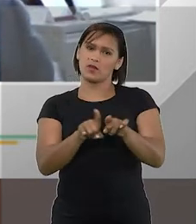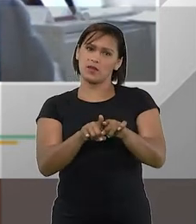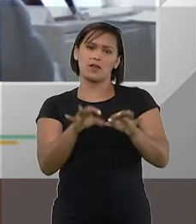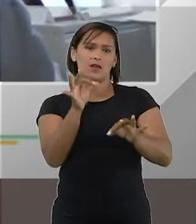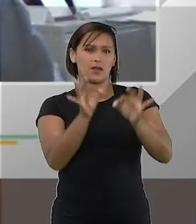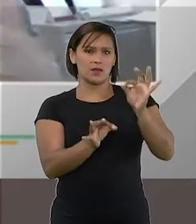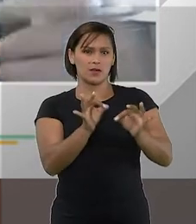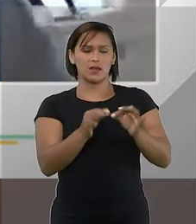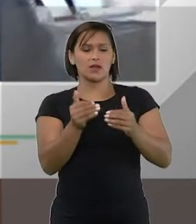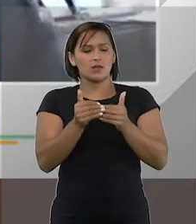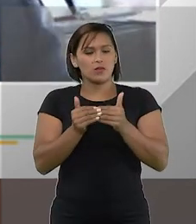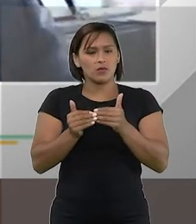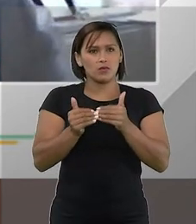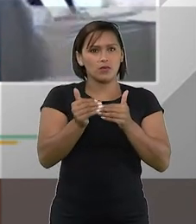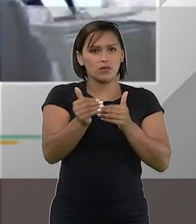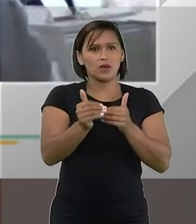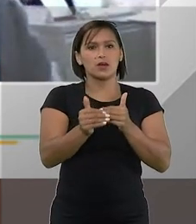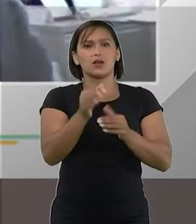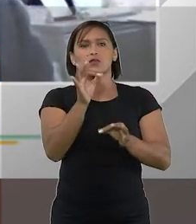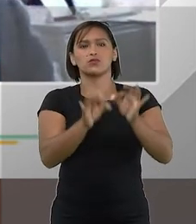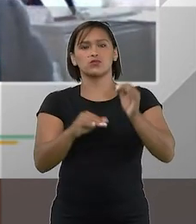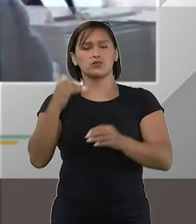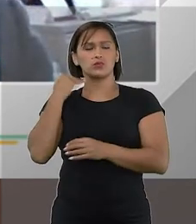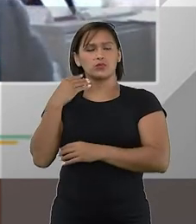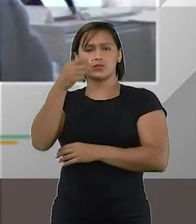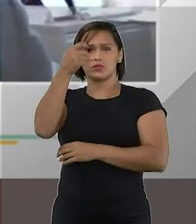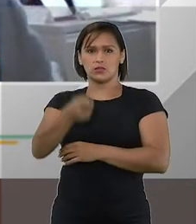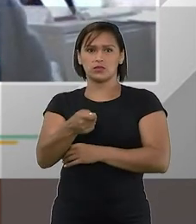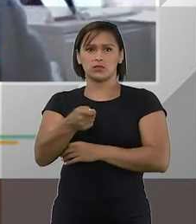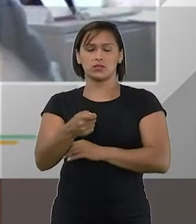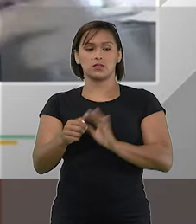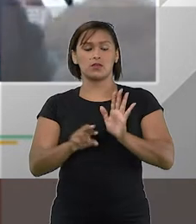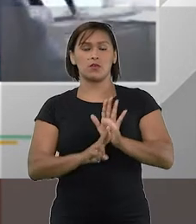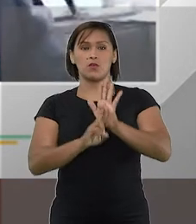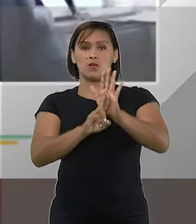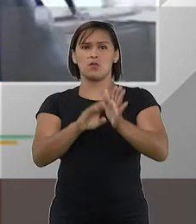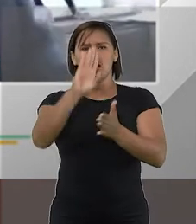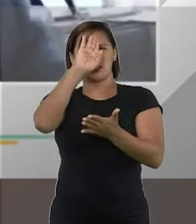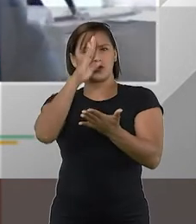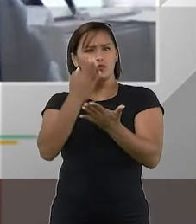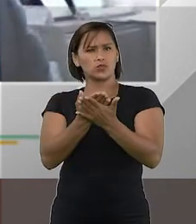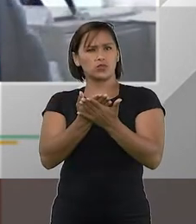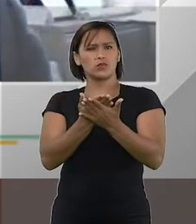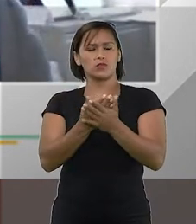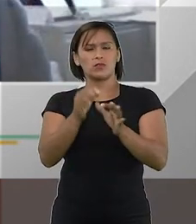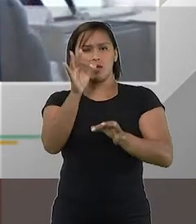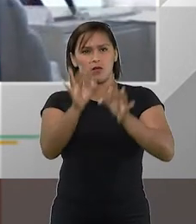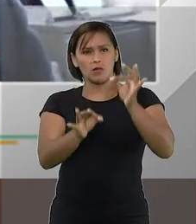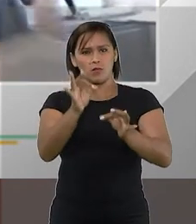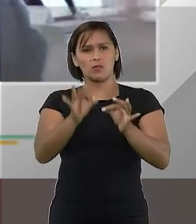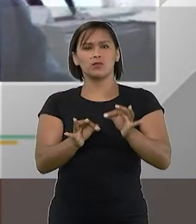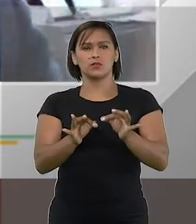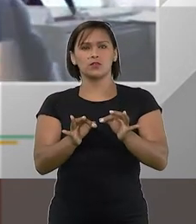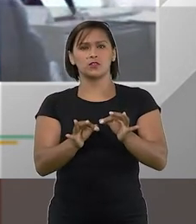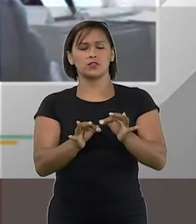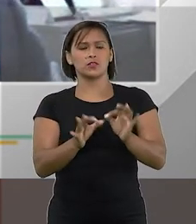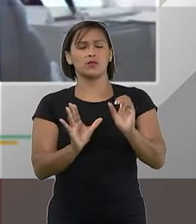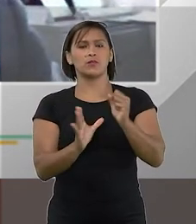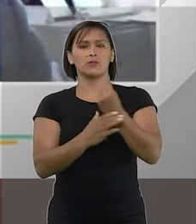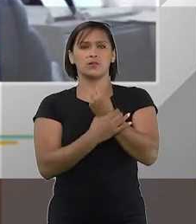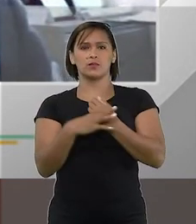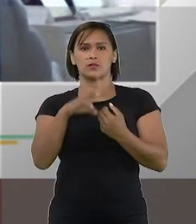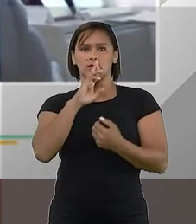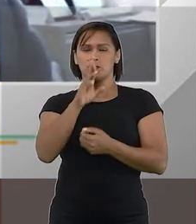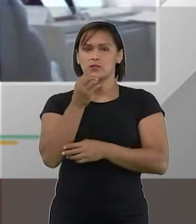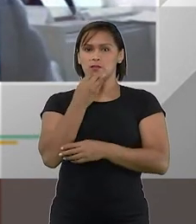também de fato, alonga manos do juiz, uma figura de confiança do poder judiciário para garantir